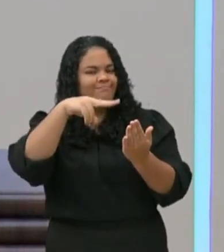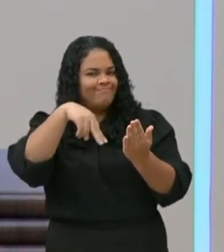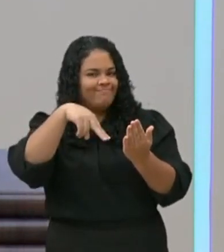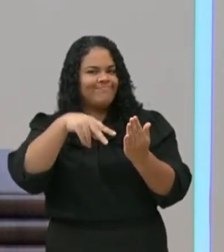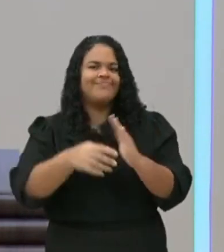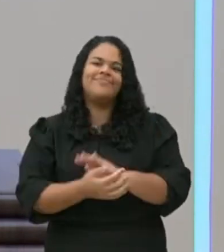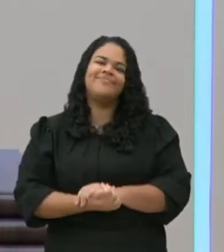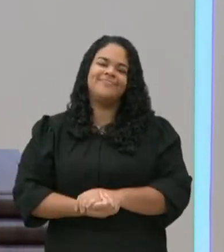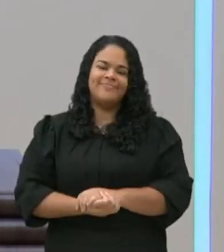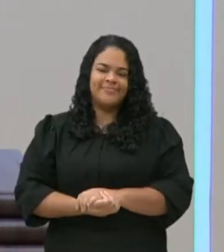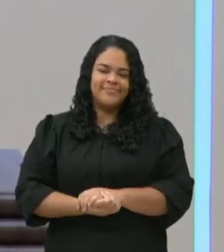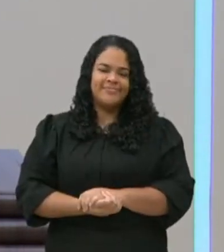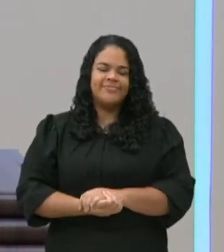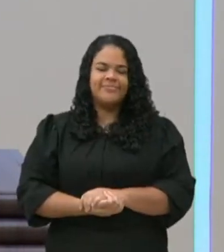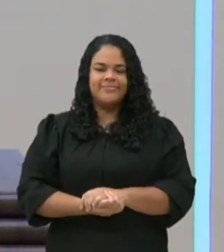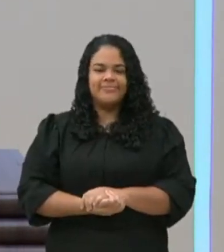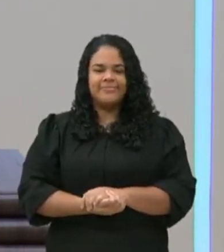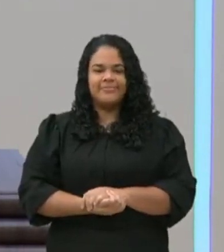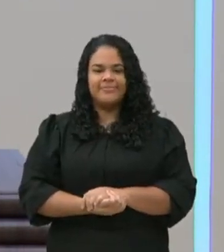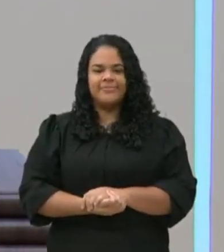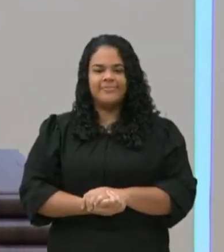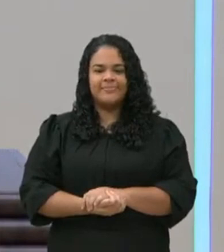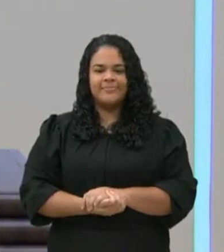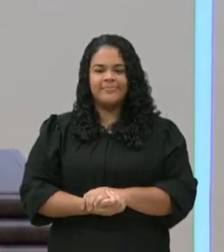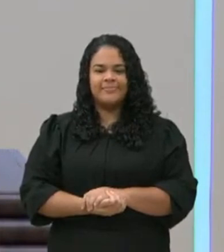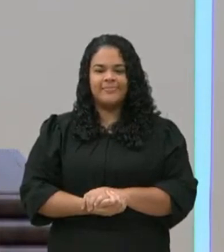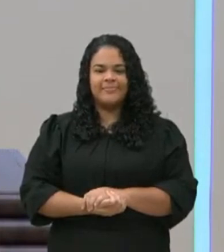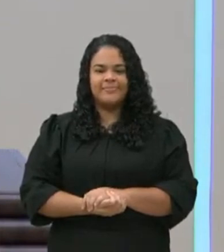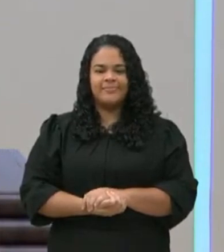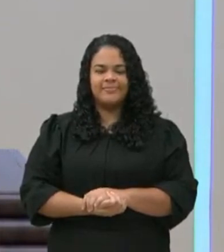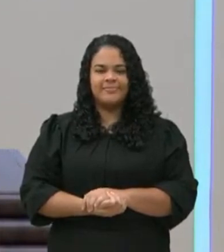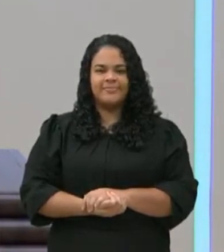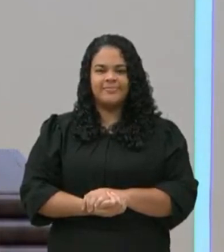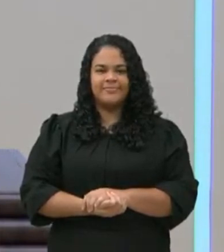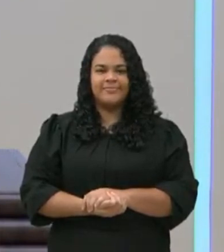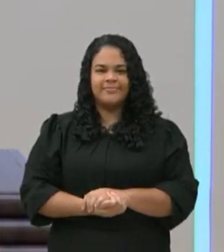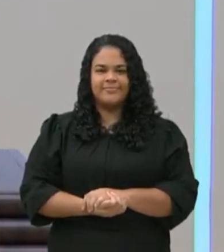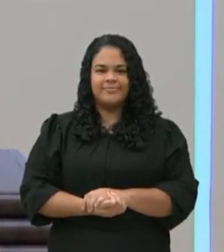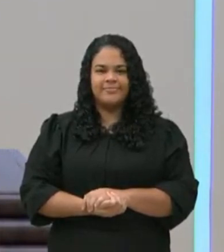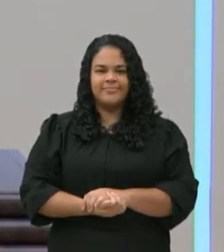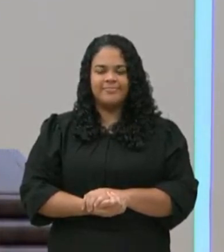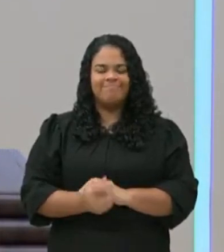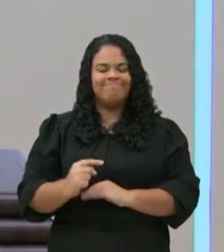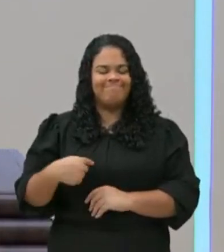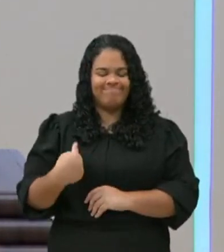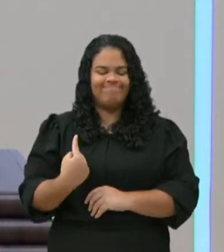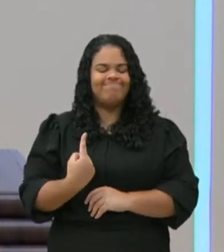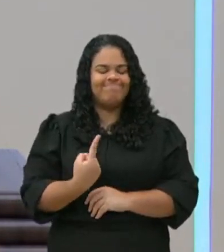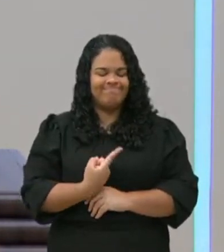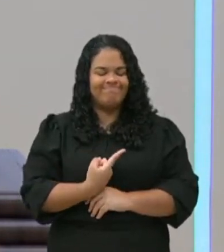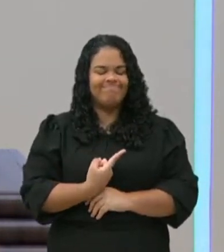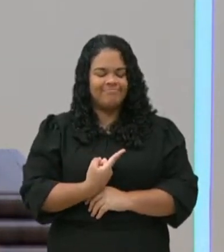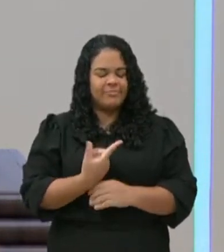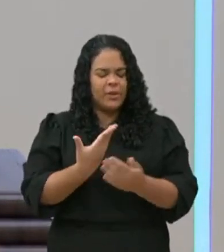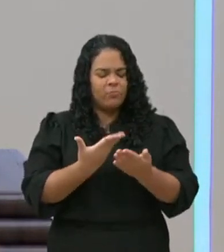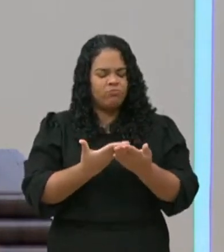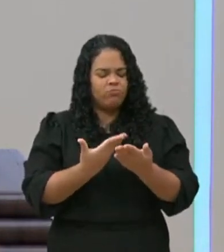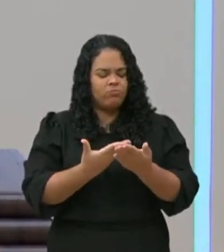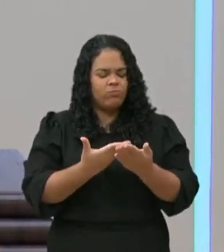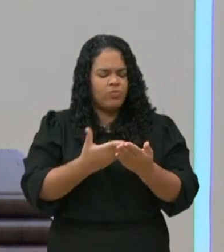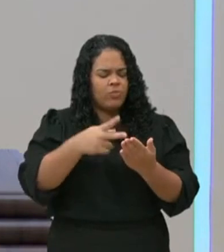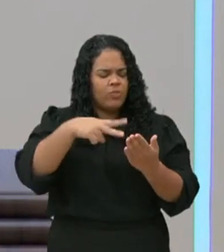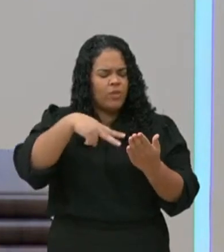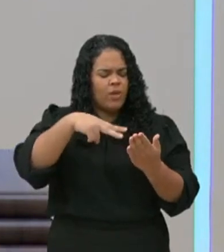a Bíblia Sagrada para nós meditarmos, meditarmos na Santa e Gloriosa